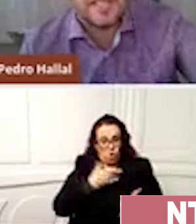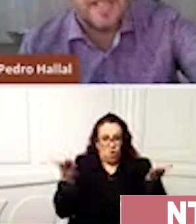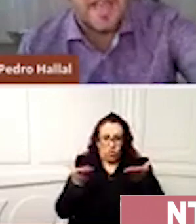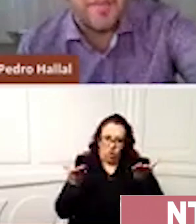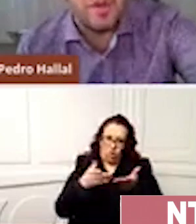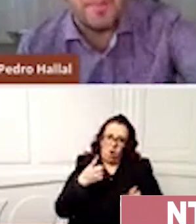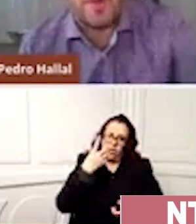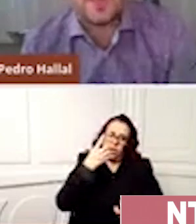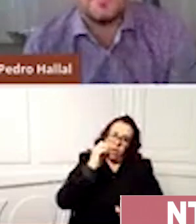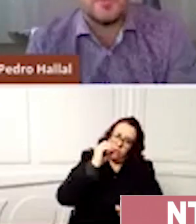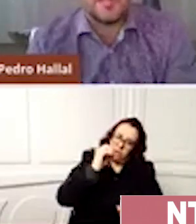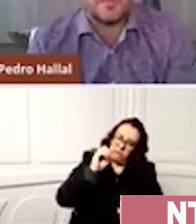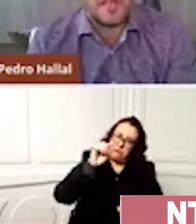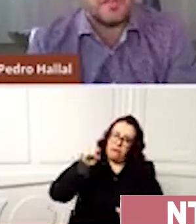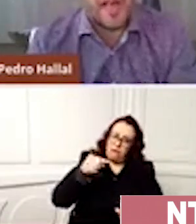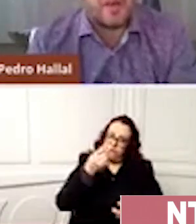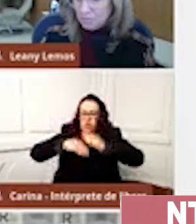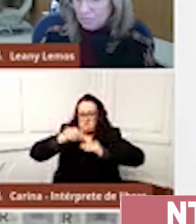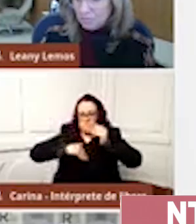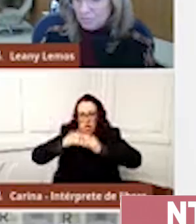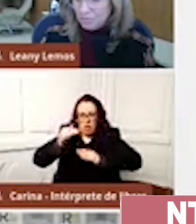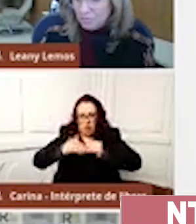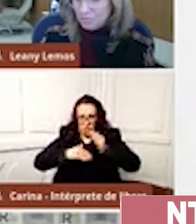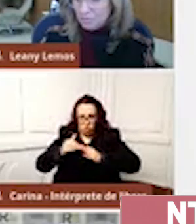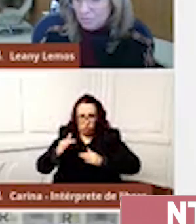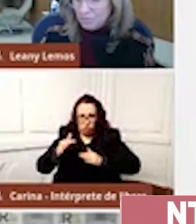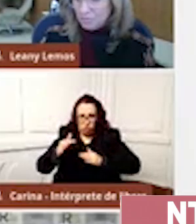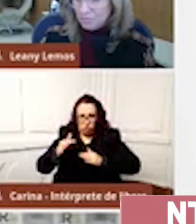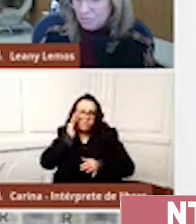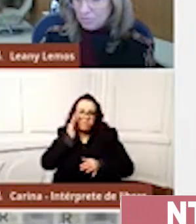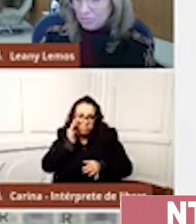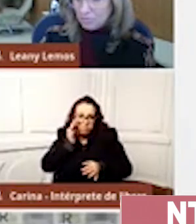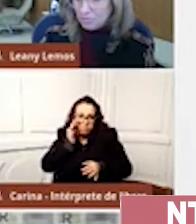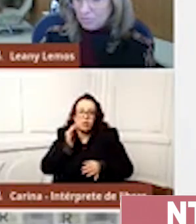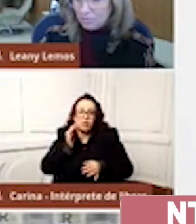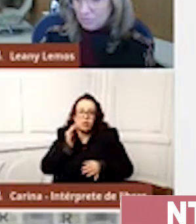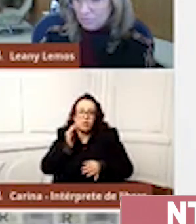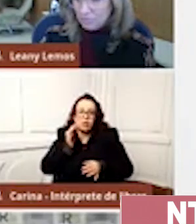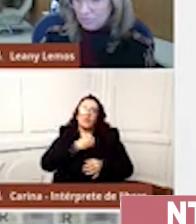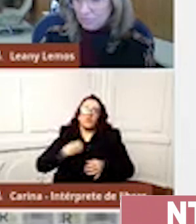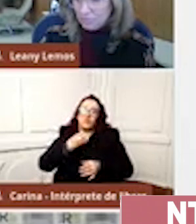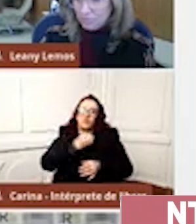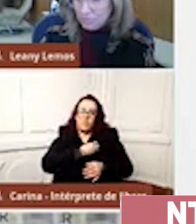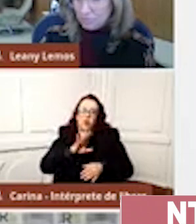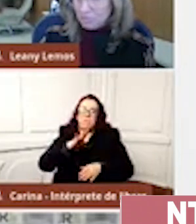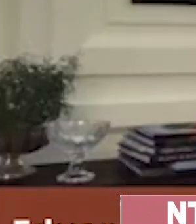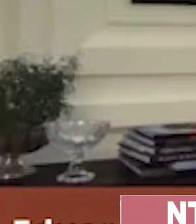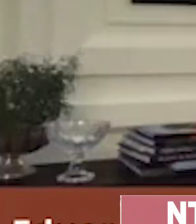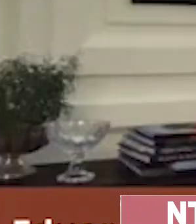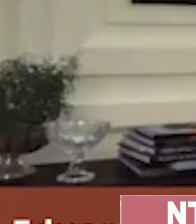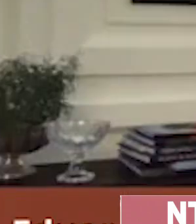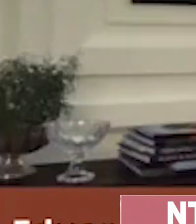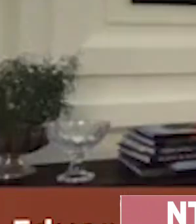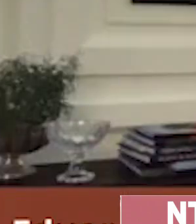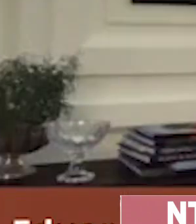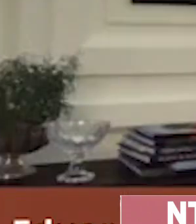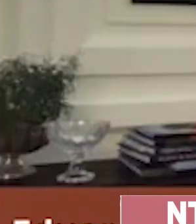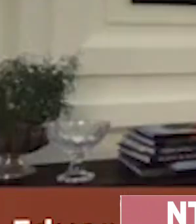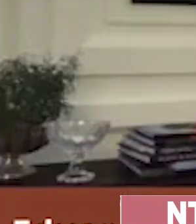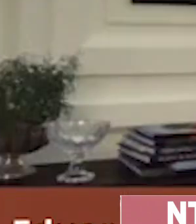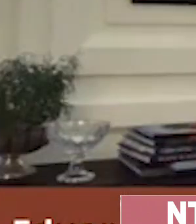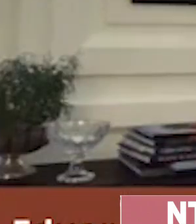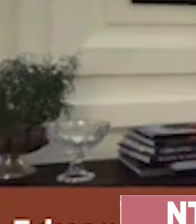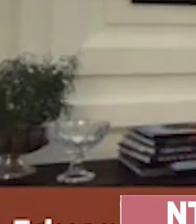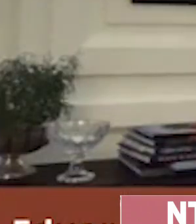20.200 pessoas que desenvolveram anticorpos ao vírus pós-contato. Na etapa anterior, apresentada há 15 dias, eram